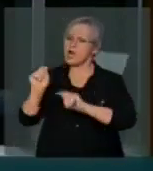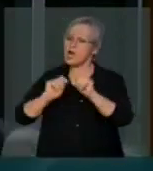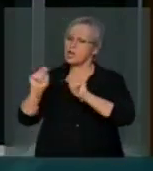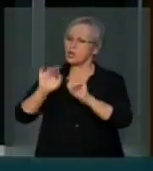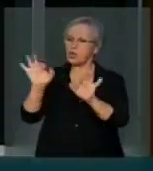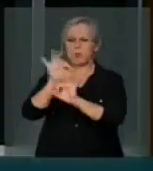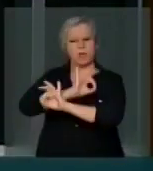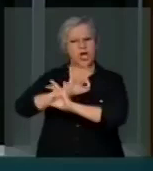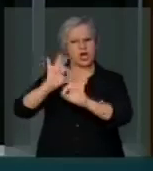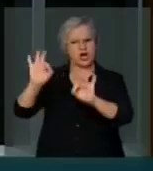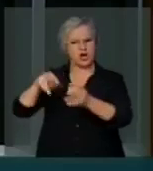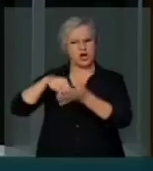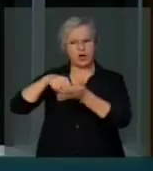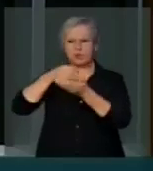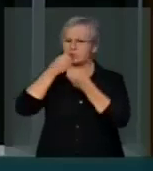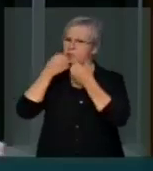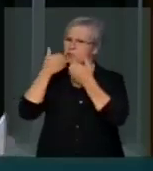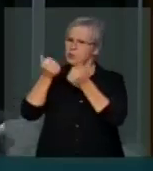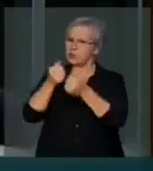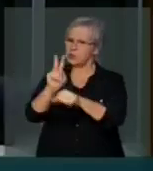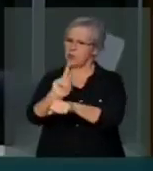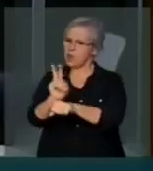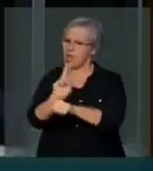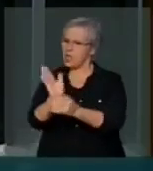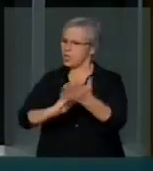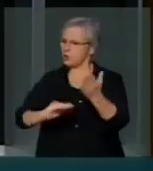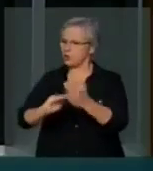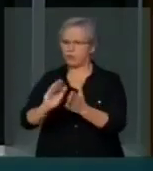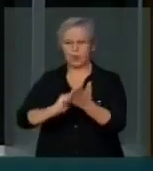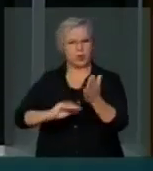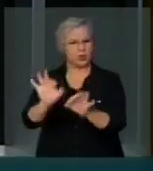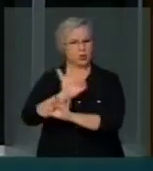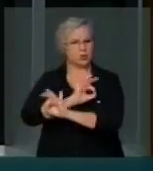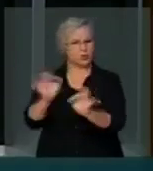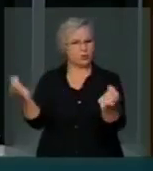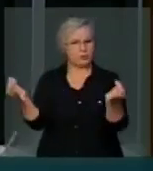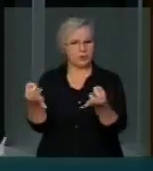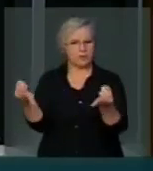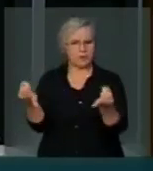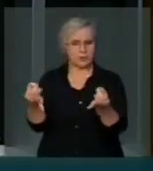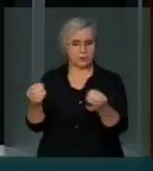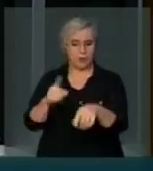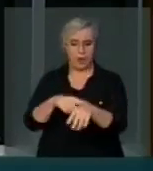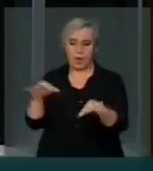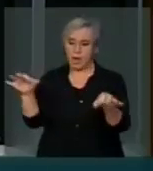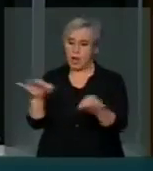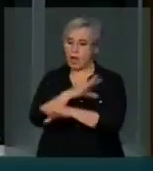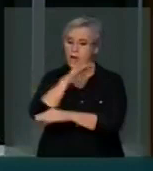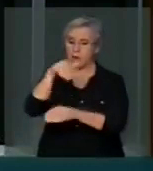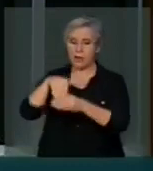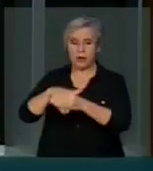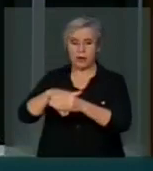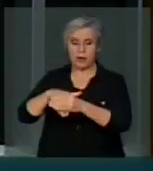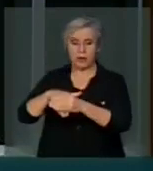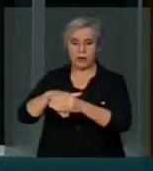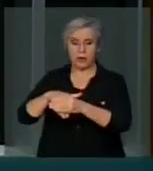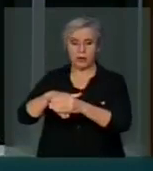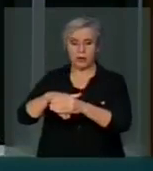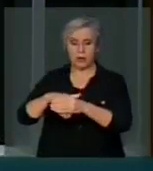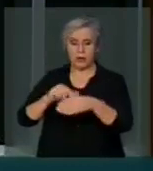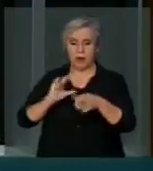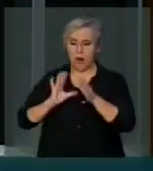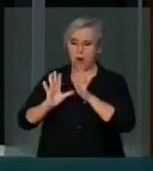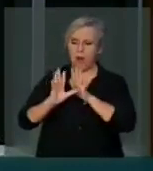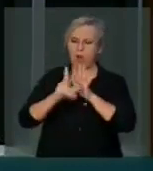estava sob controle, dizer que estava tudo as mil maravilhas. Passada a eleição, depois de aplicar um